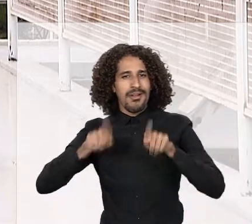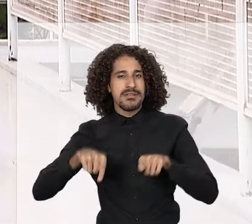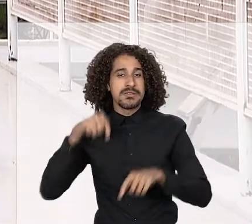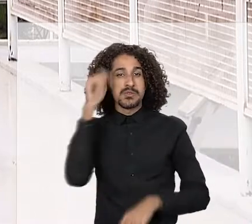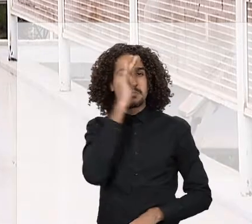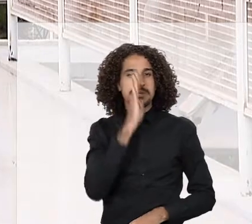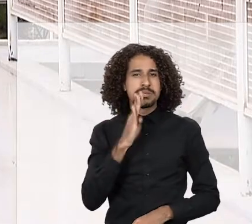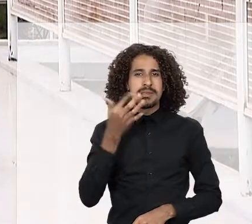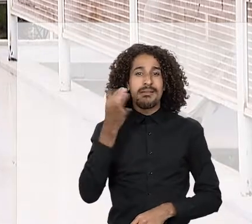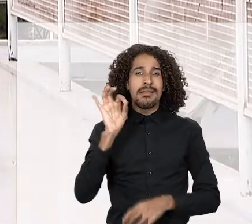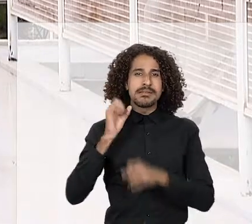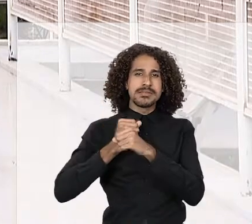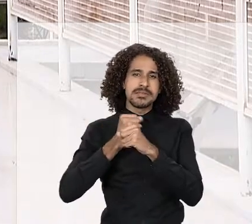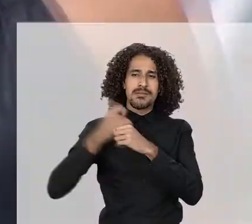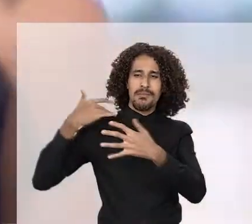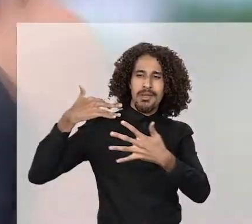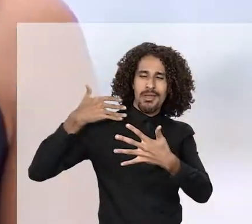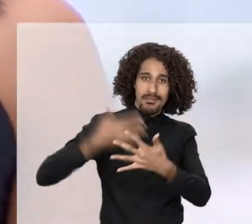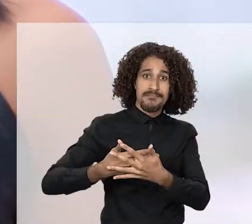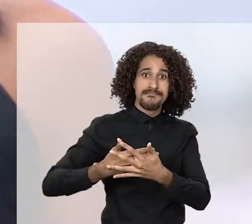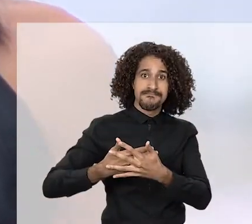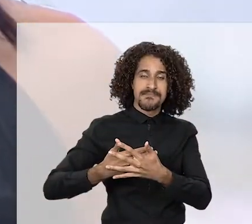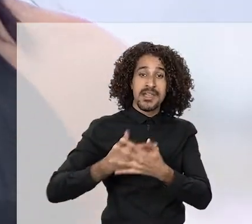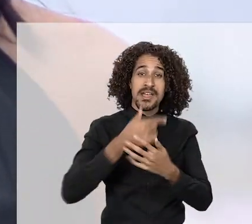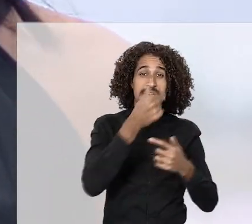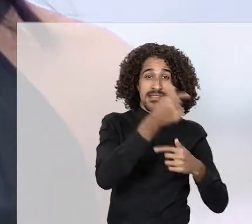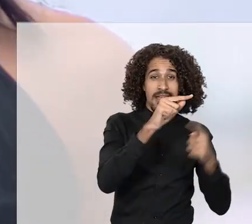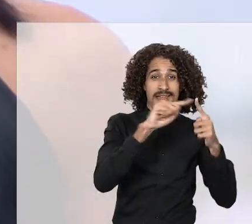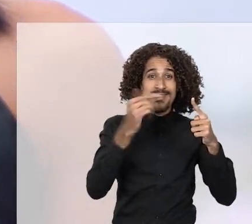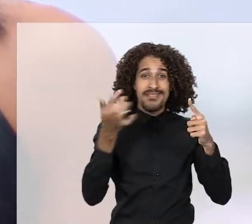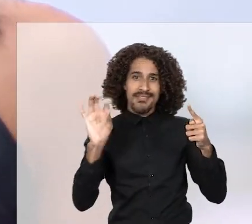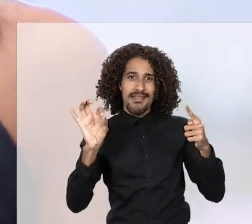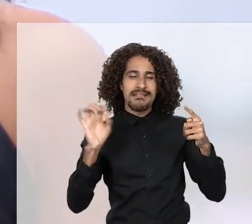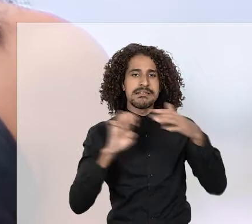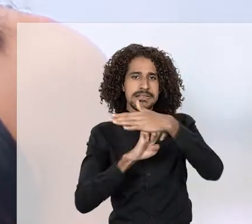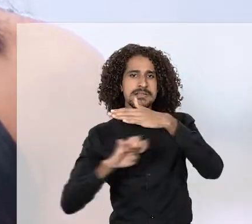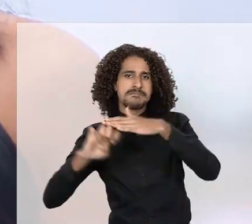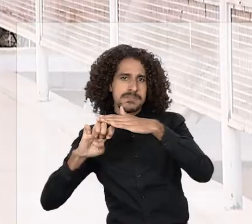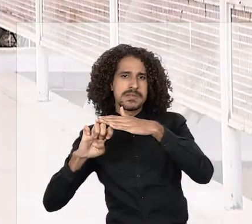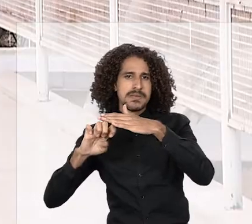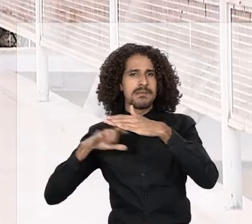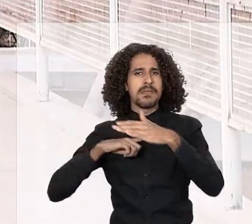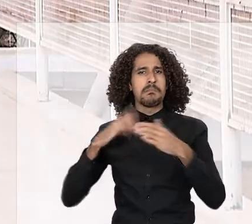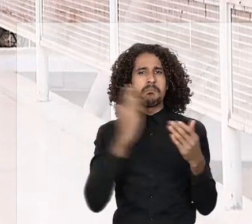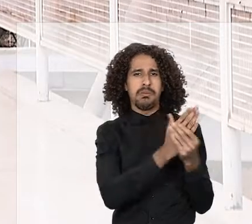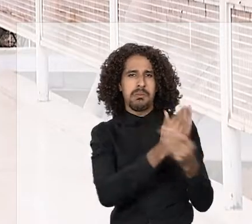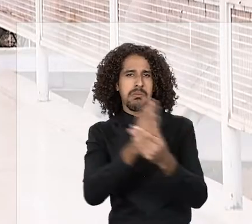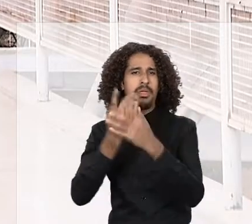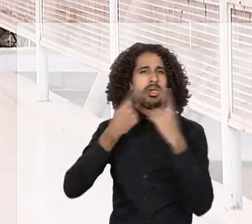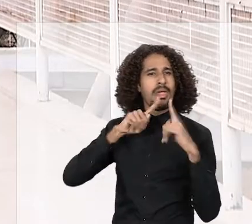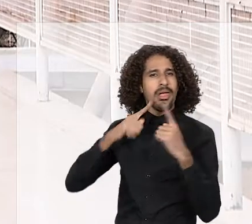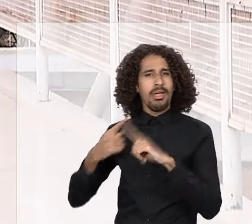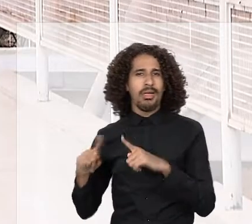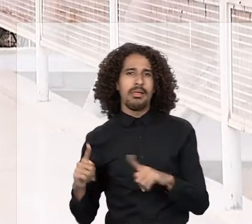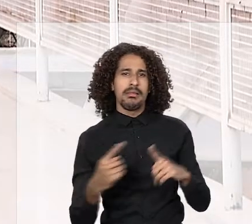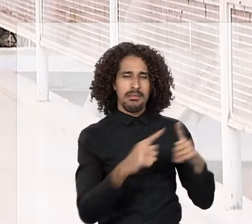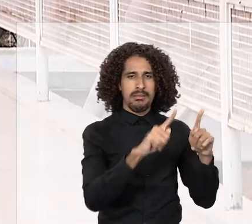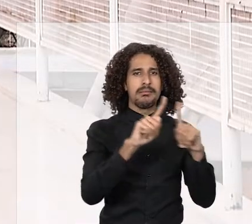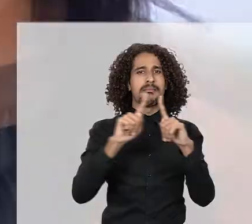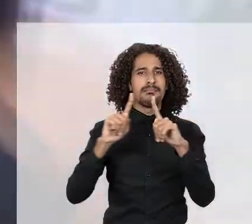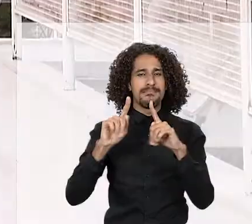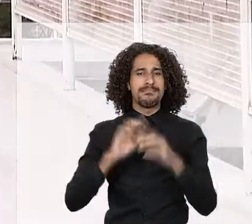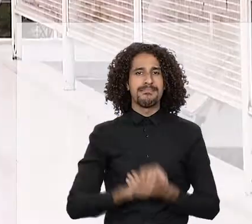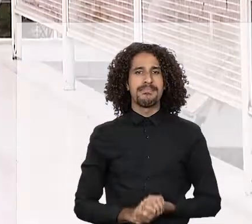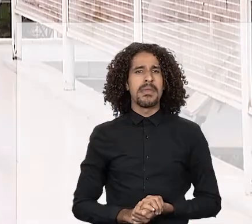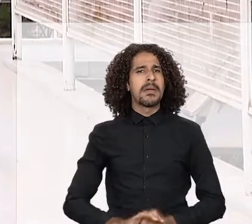nos últimos 10 anos. Cerca de 7 em cada 10 empresas receberam relatos dessa prática por canais de